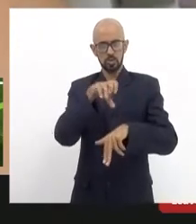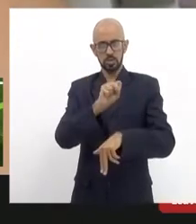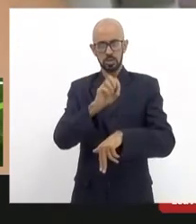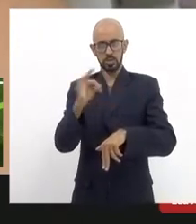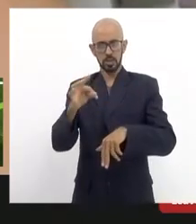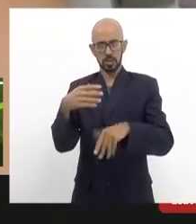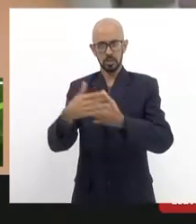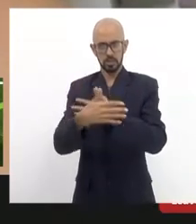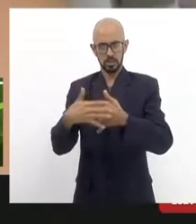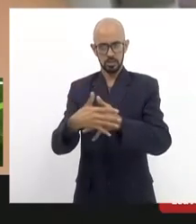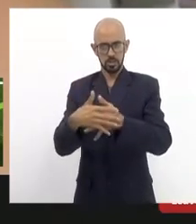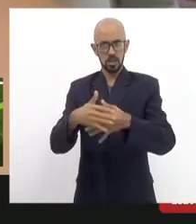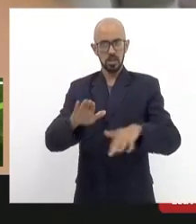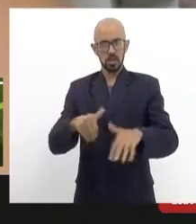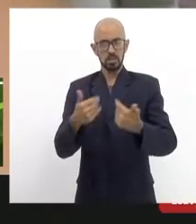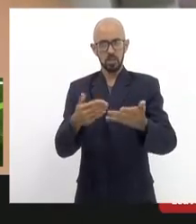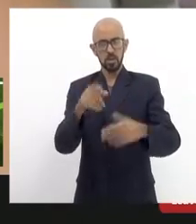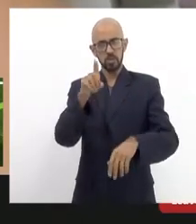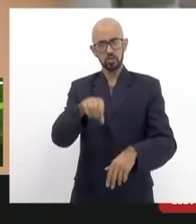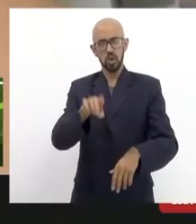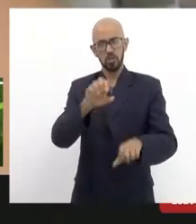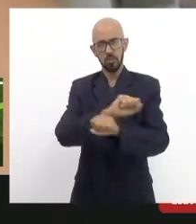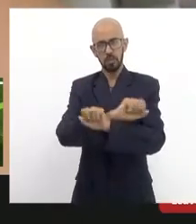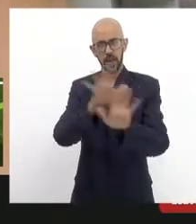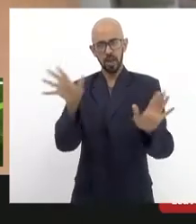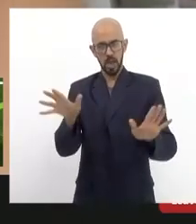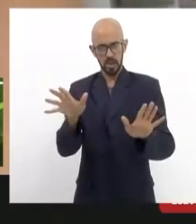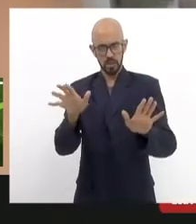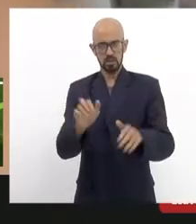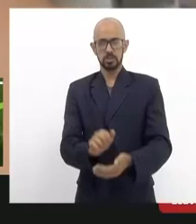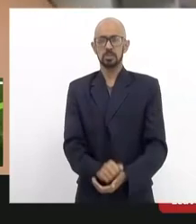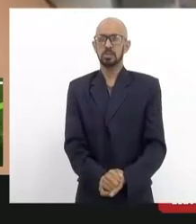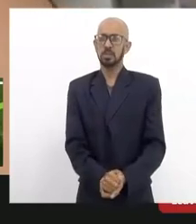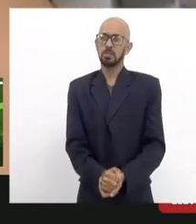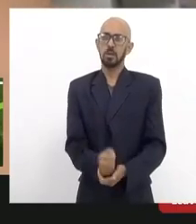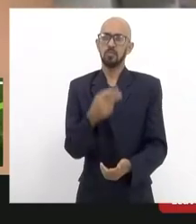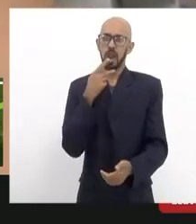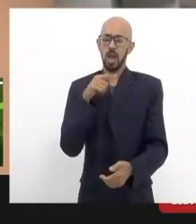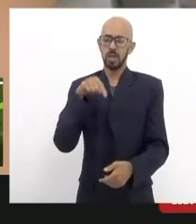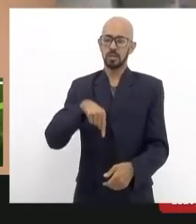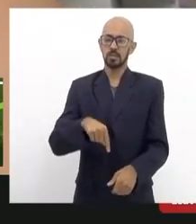então assim eu acho que é só a título de esclarecimento mesmo que eu gostaria de colocar aqui